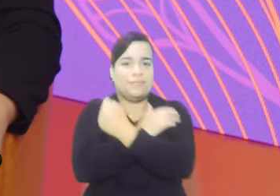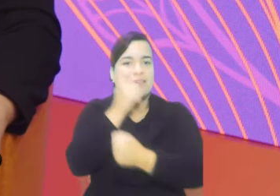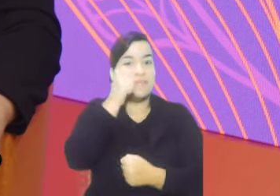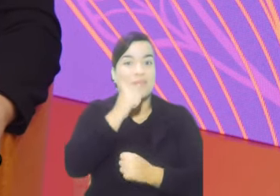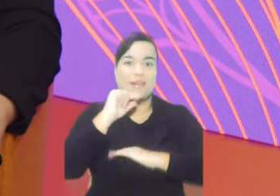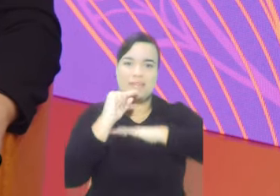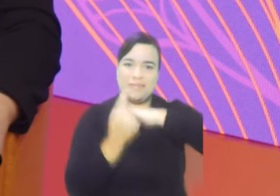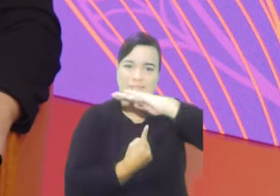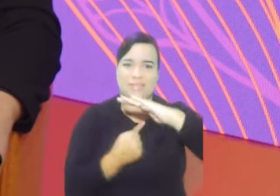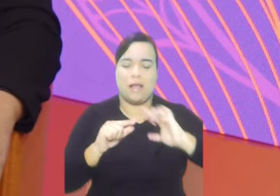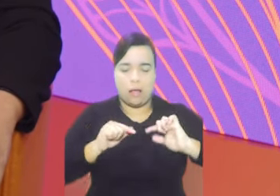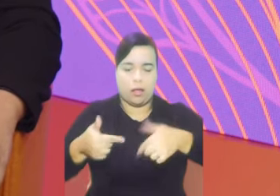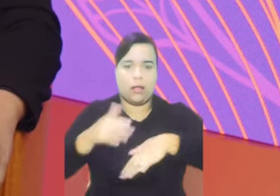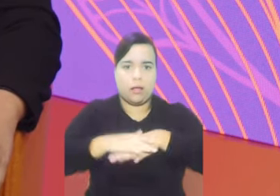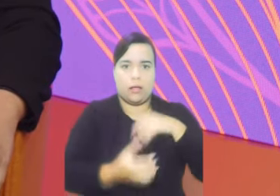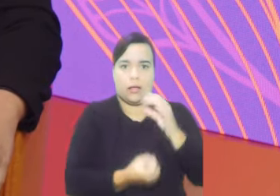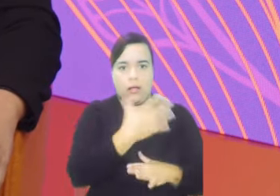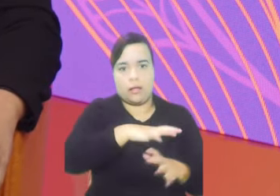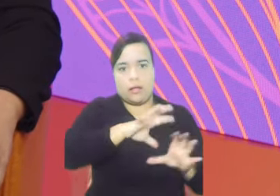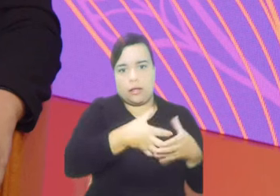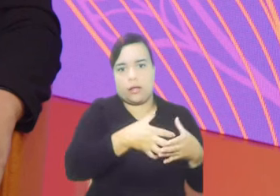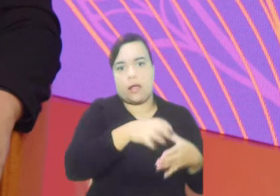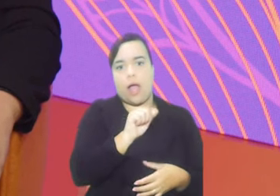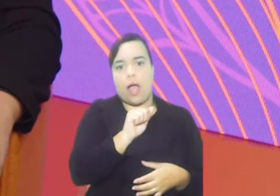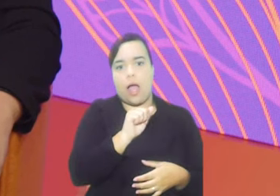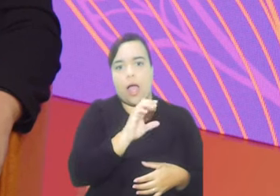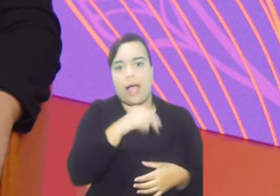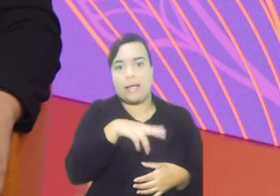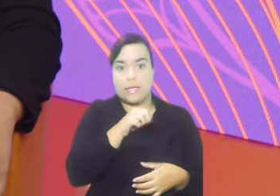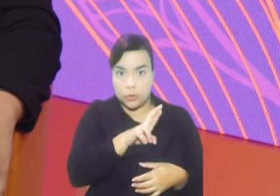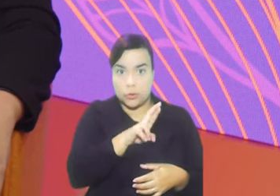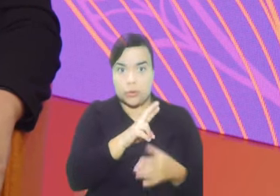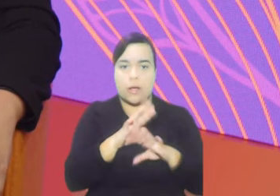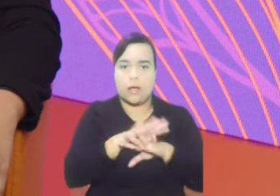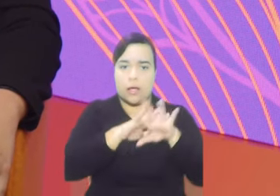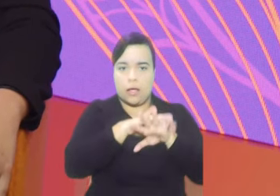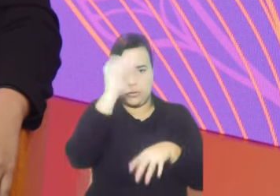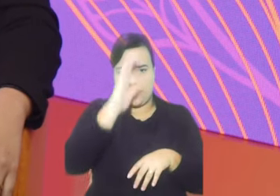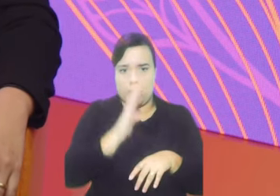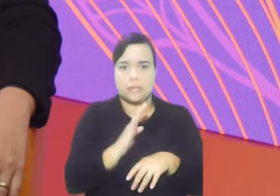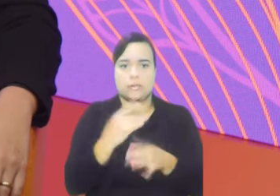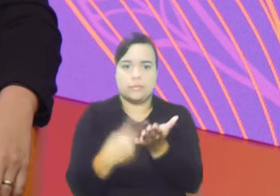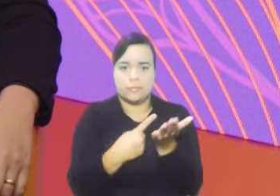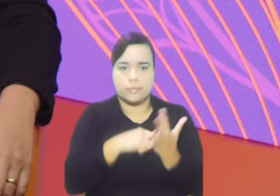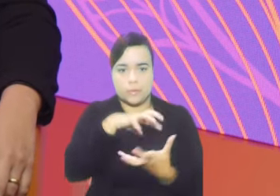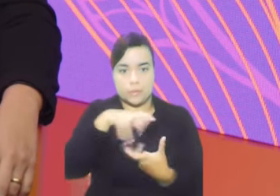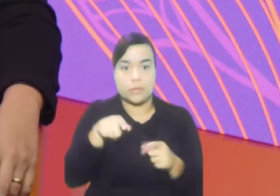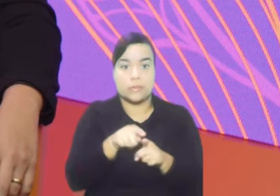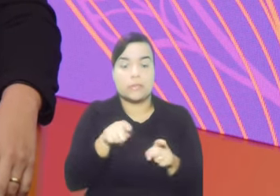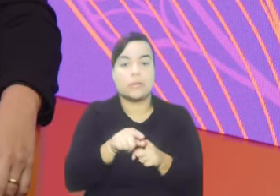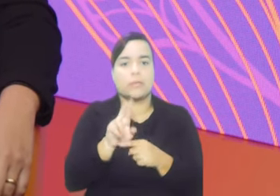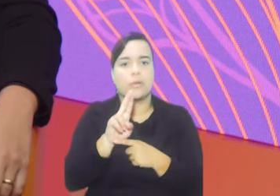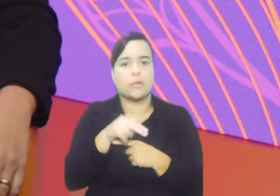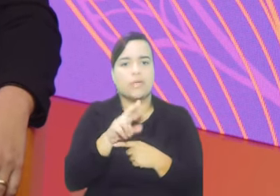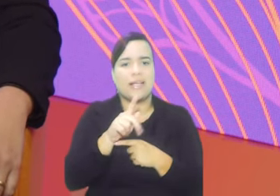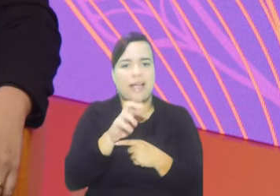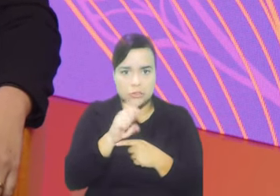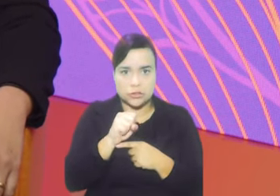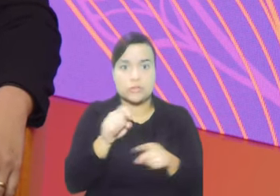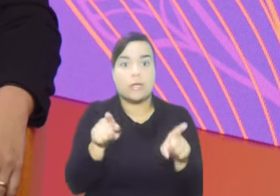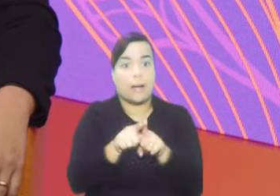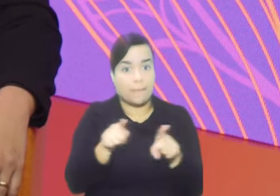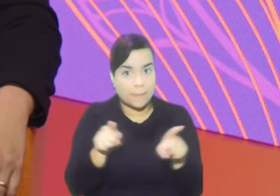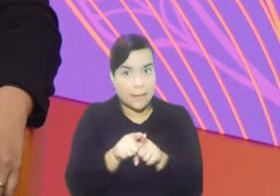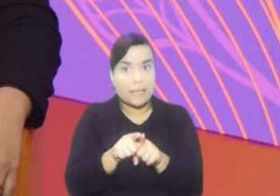iniciativas como um projeto que chama Empoderando Refugiadas. É uma iniciativa do Acnur, da Rede Brasil do Pacto